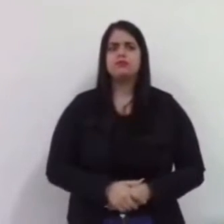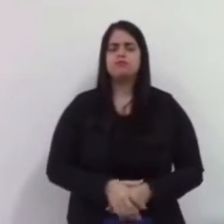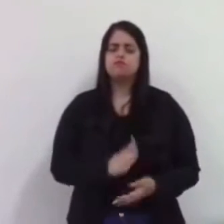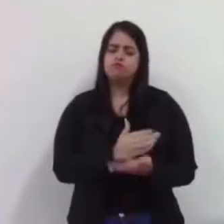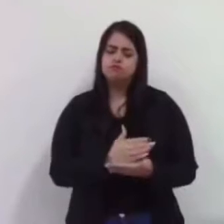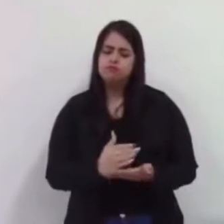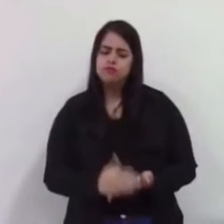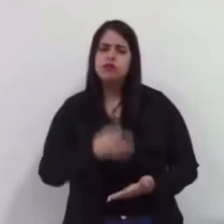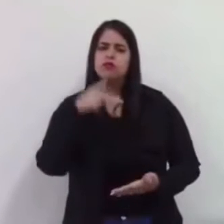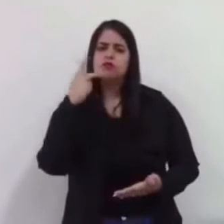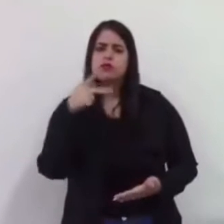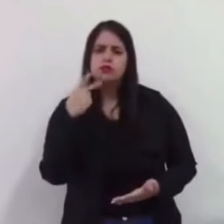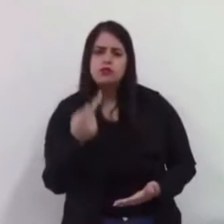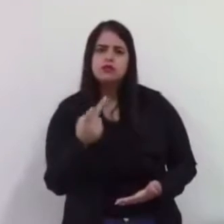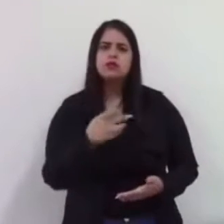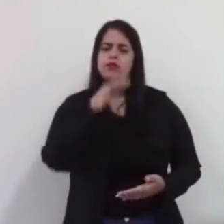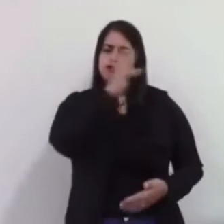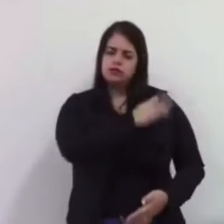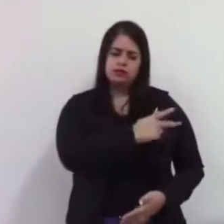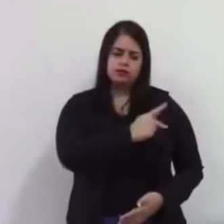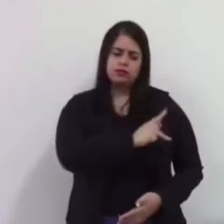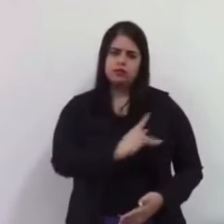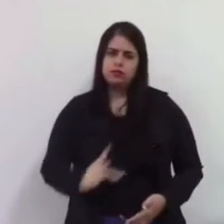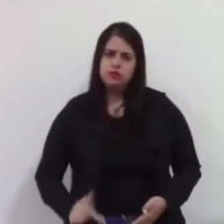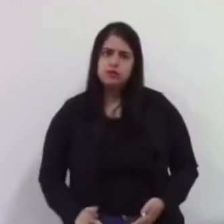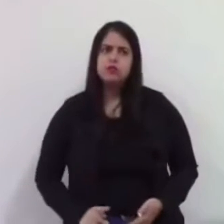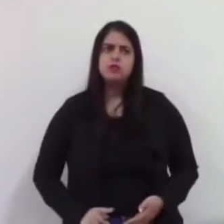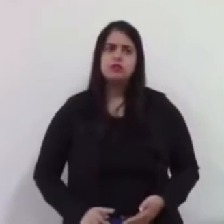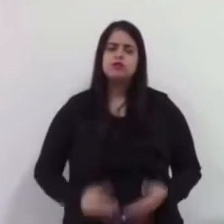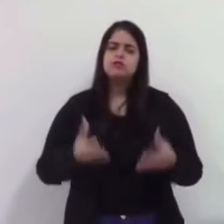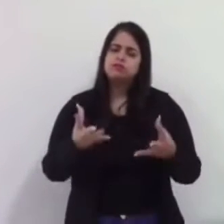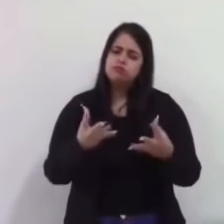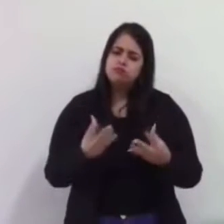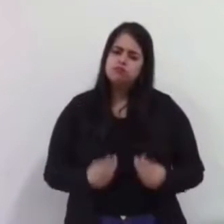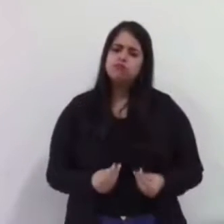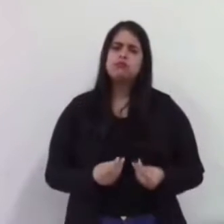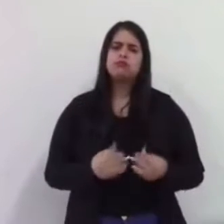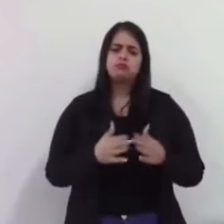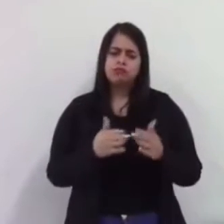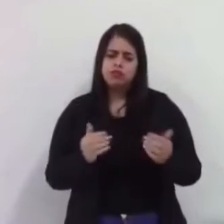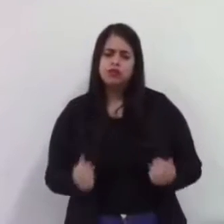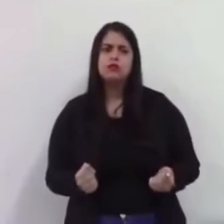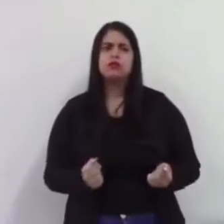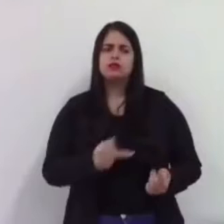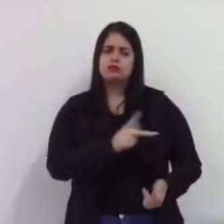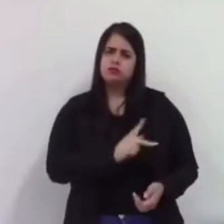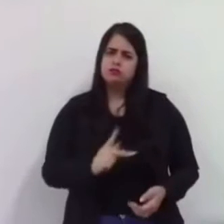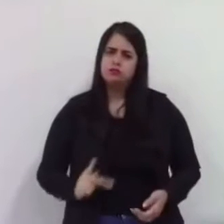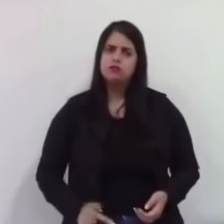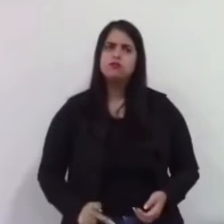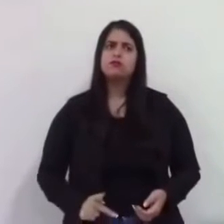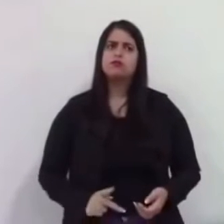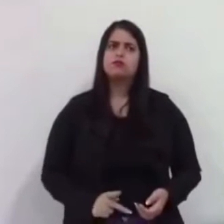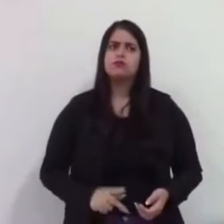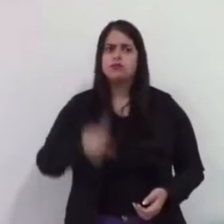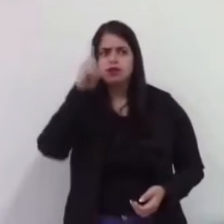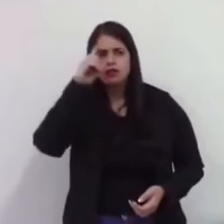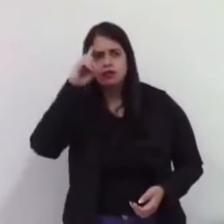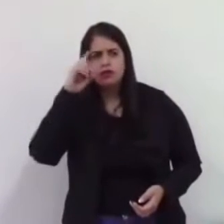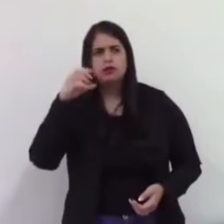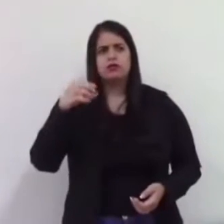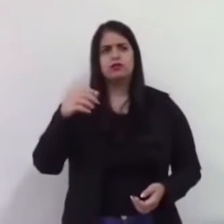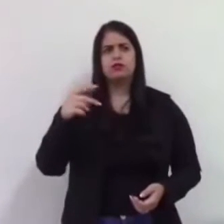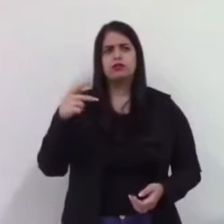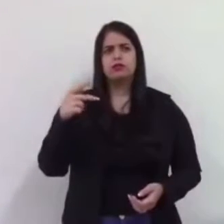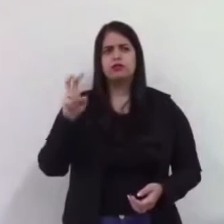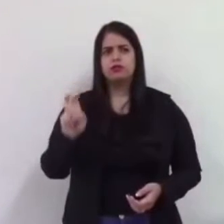discurso, presidente, pedindo ajuda até ao senhor presidente, que a gente tivemos dia 5 de julho lá no bairro,